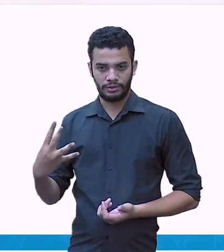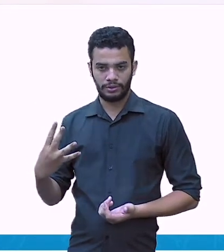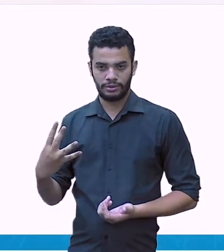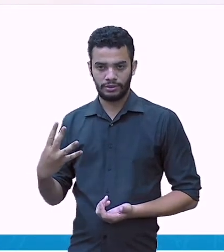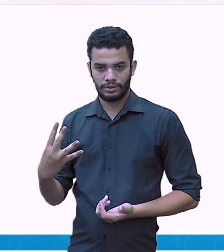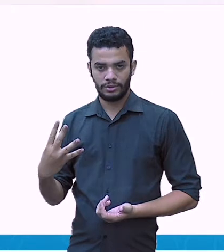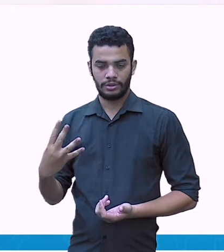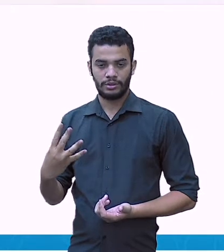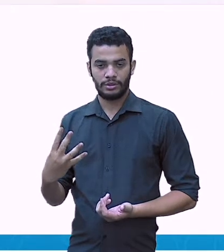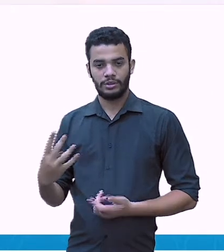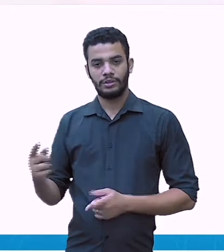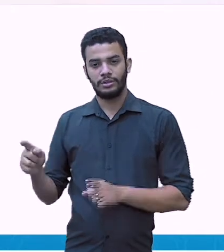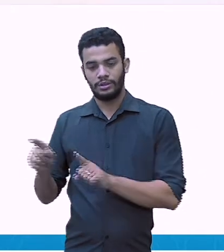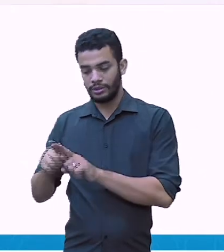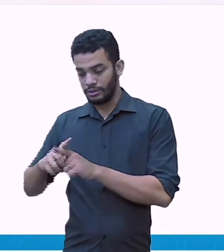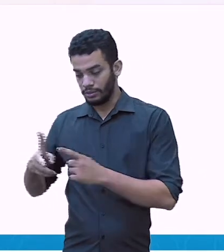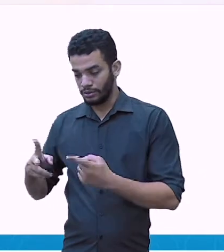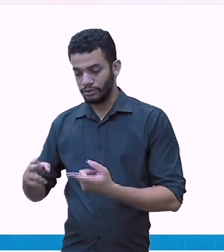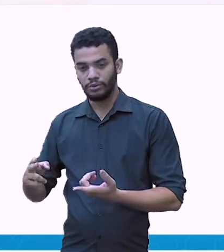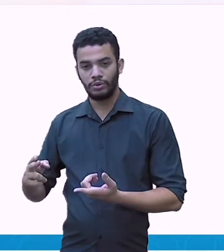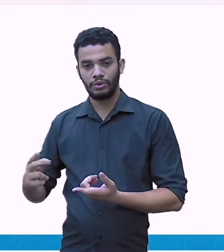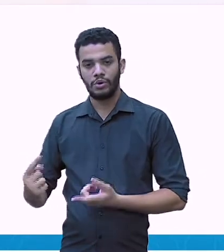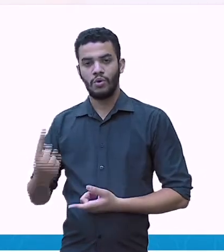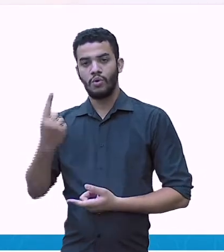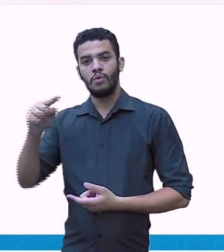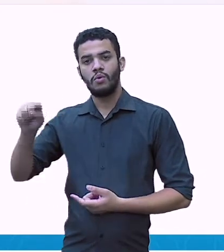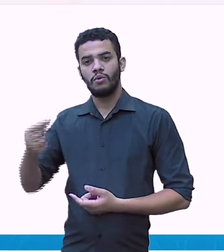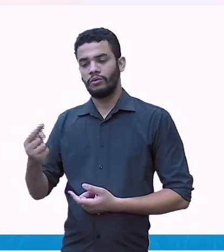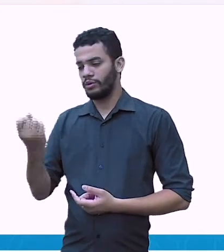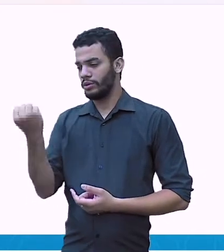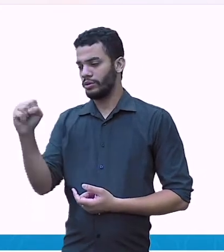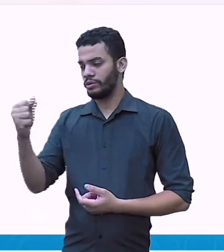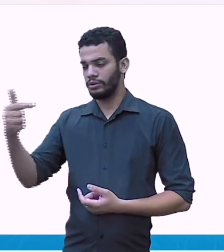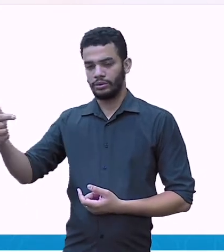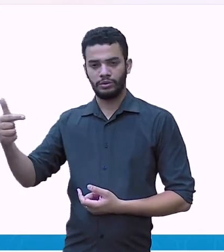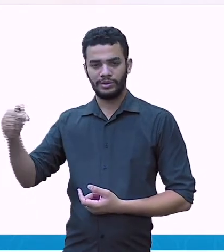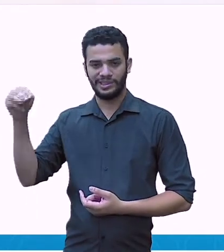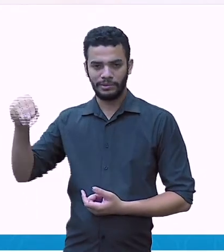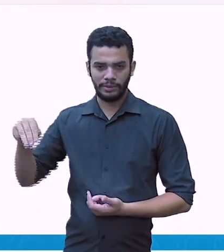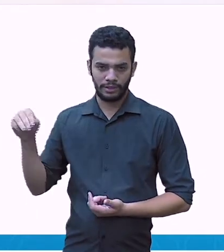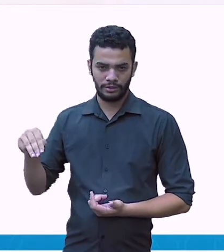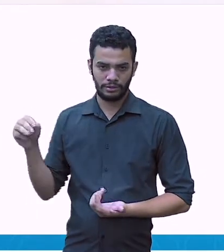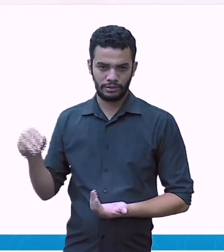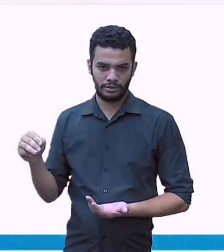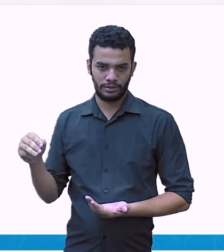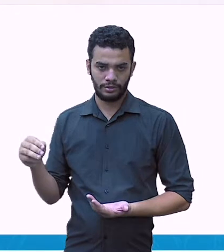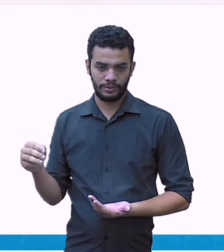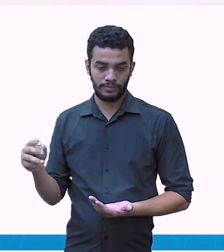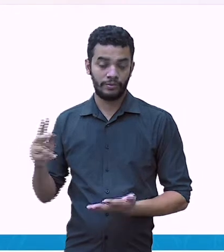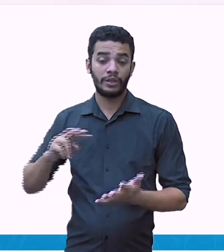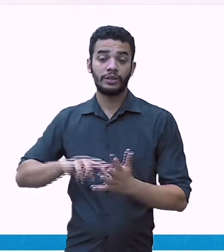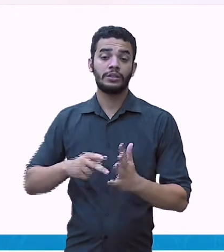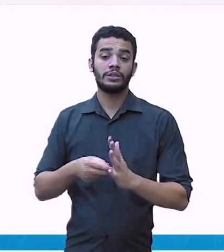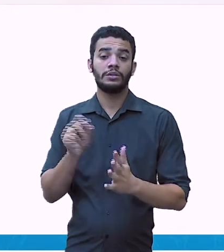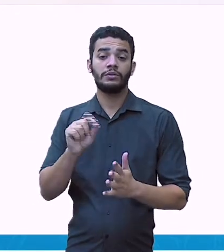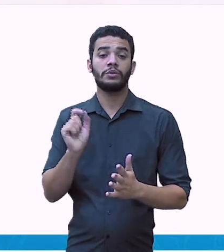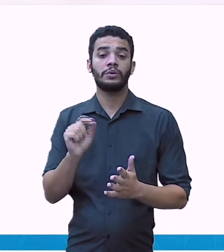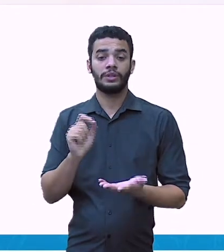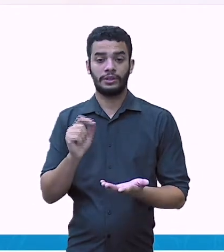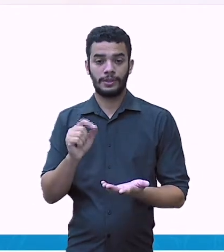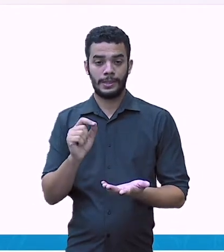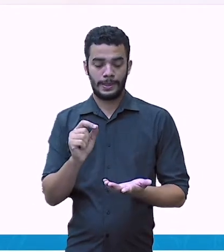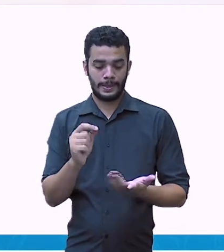esqueminha aqui para mostrar unidade, né? Lembrando que nós vamos ter a vírgula aqui.